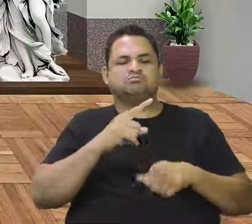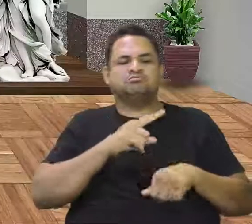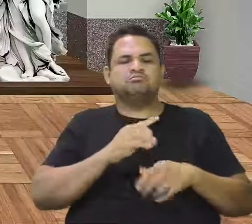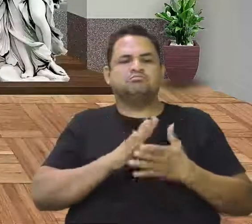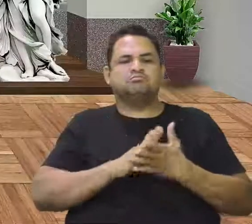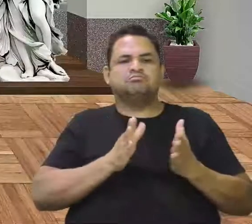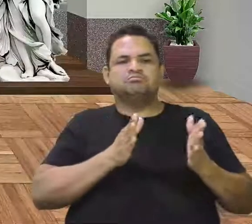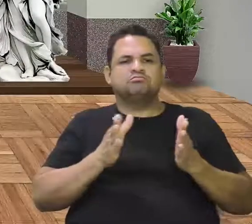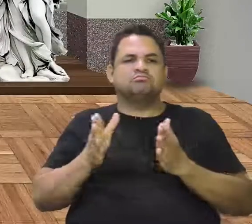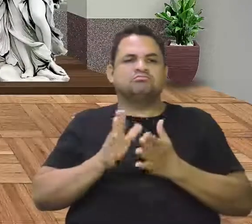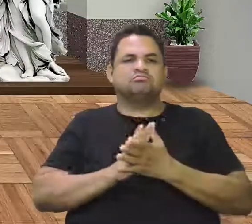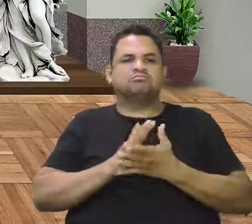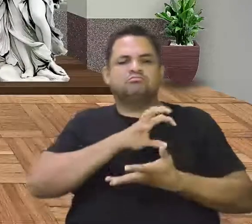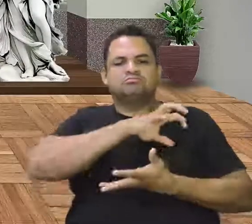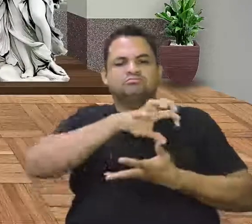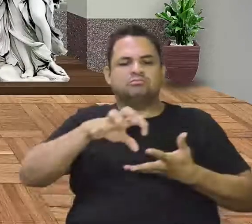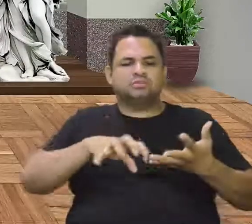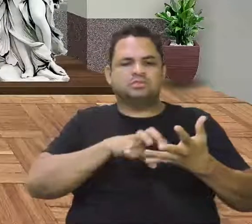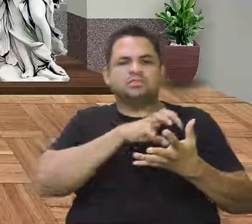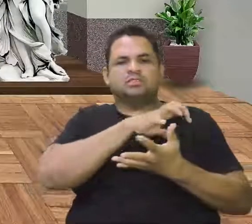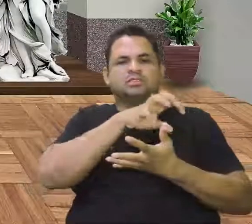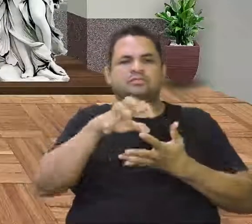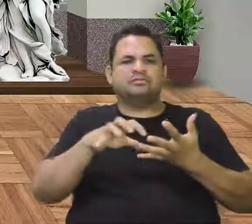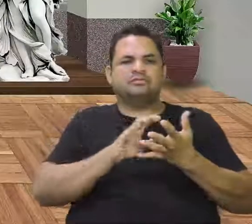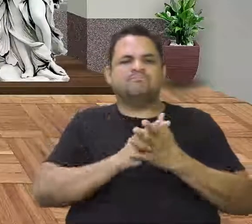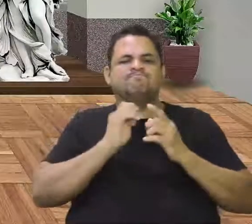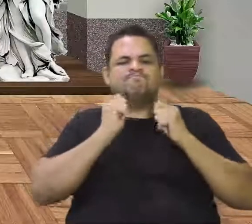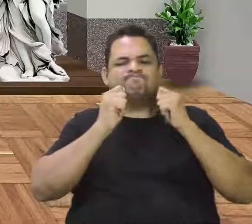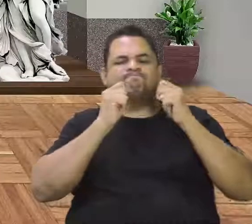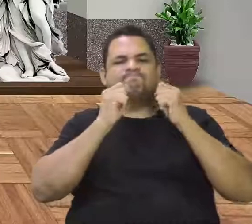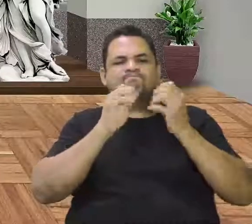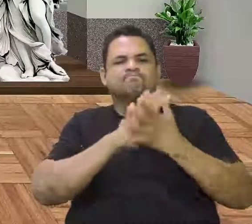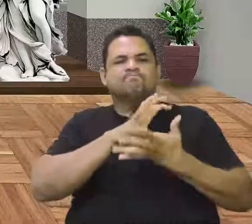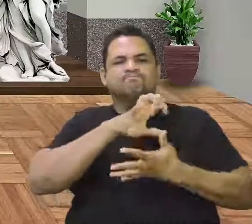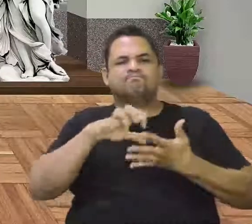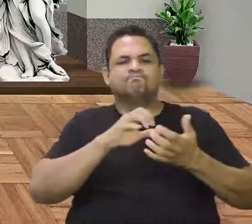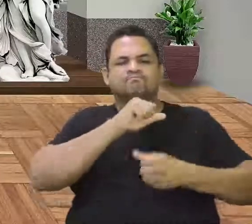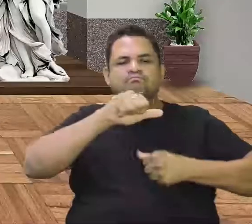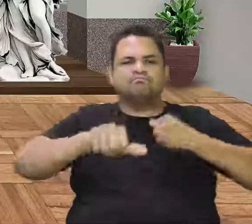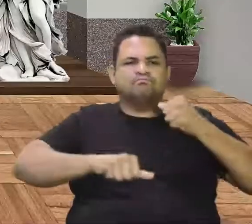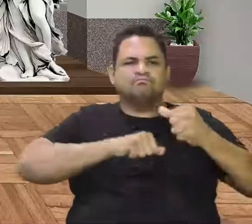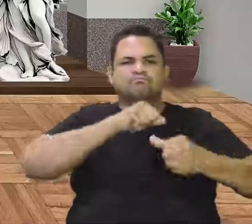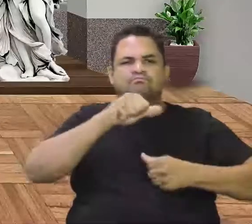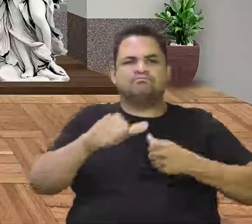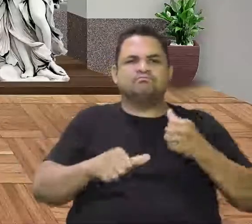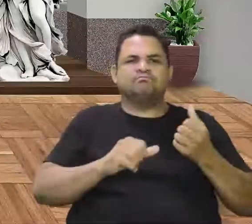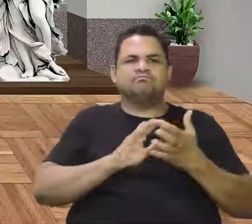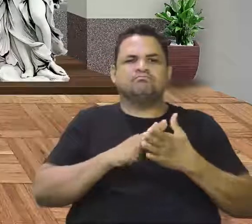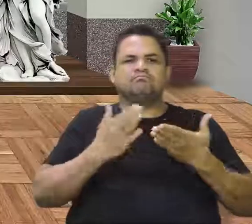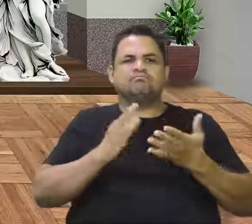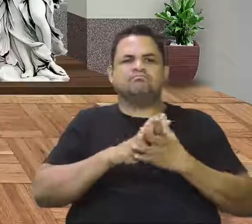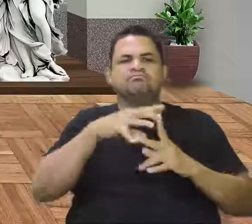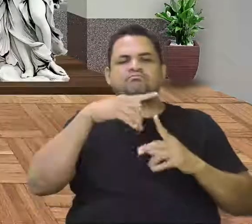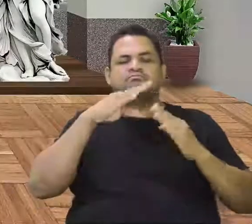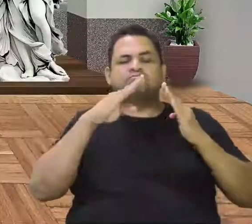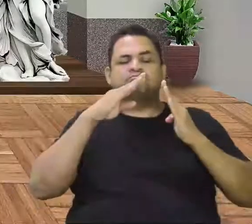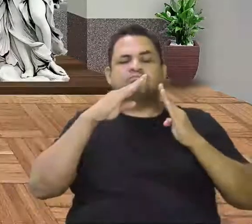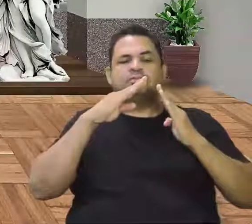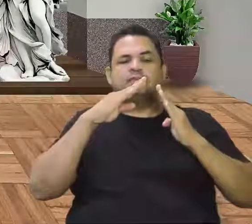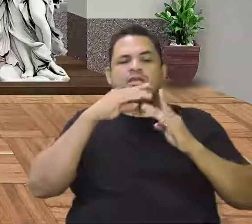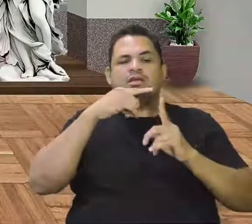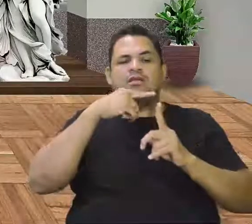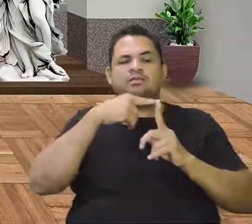passando por reformas protestantes. Nós estamos passando por transformações, onde a igreja católica estava sendo